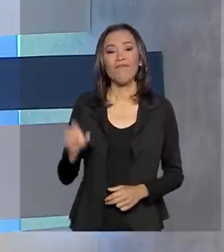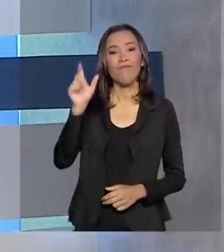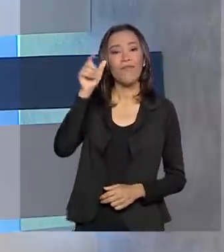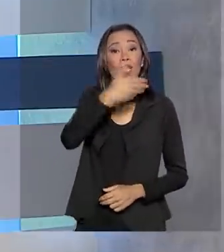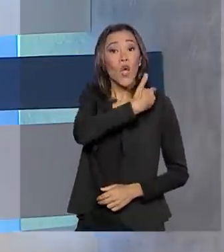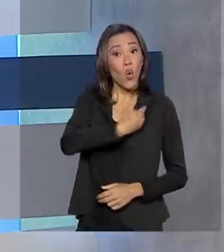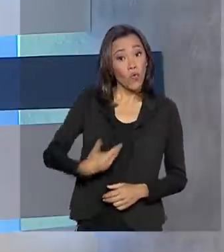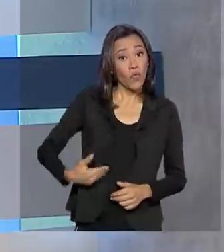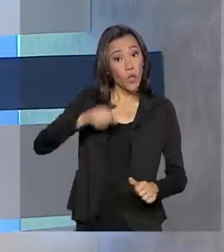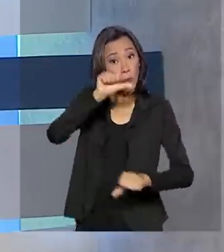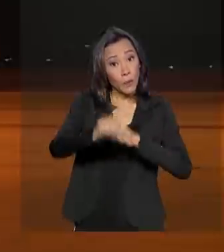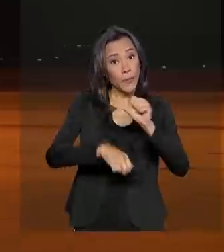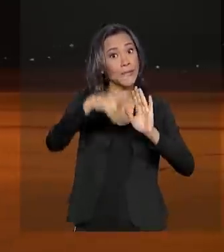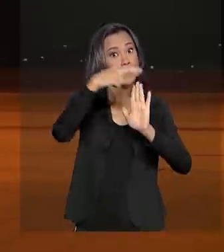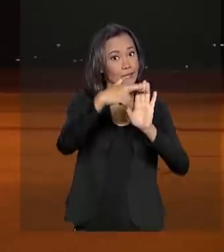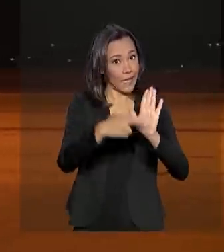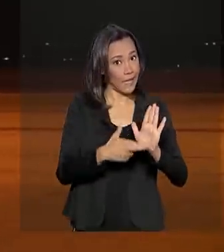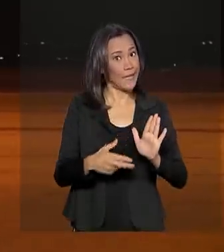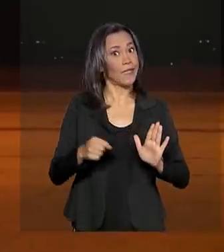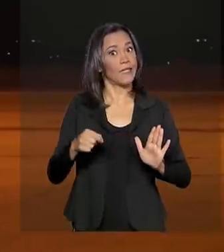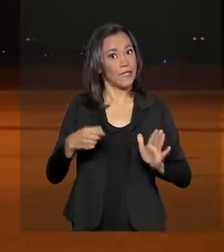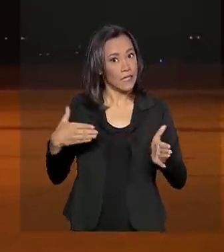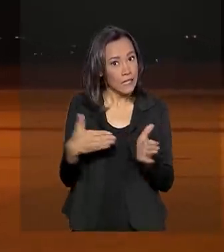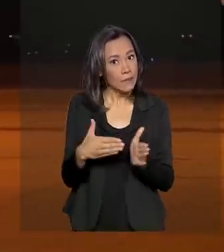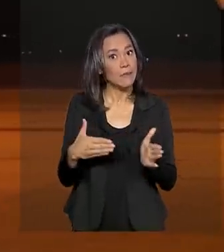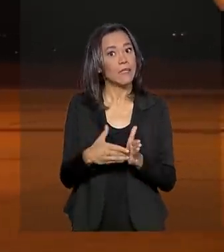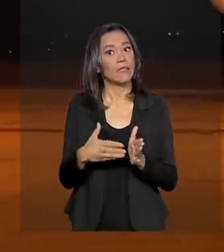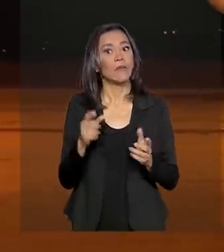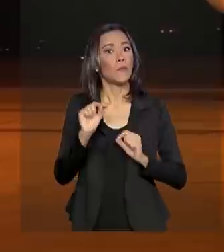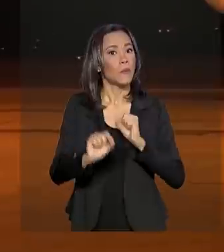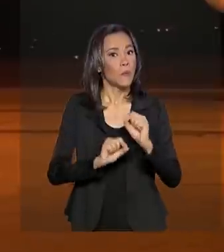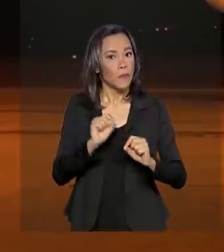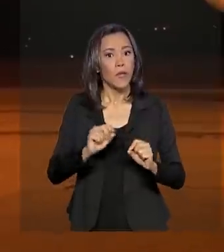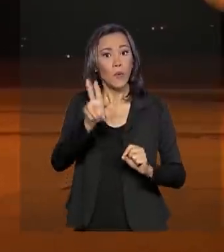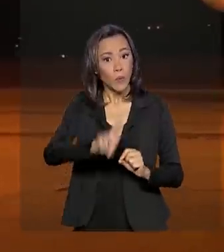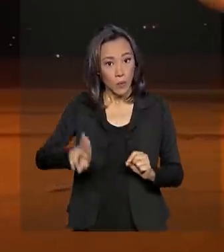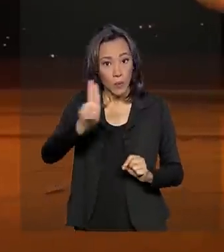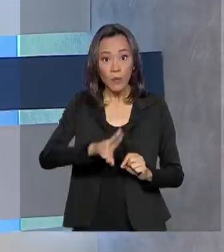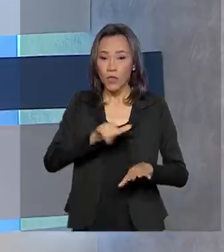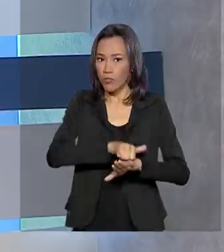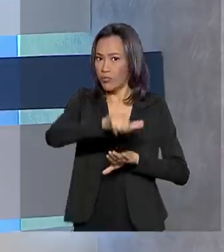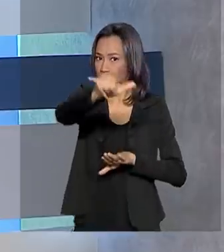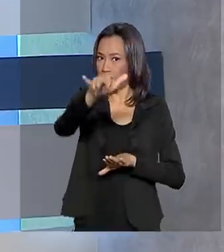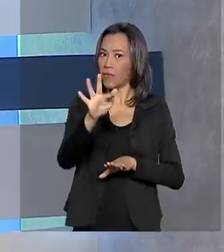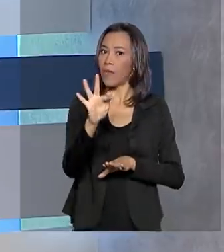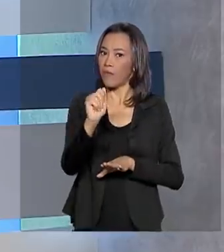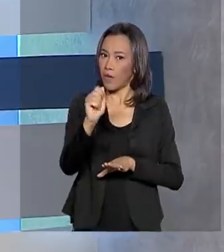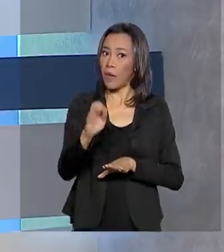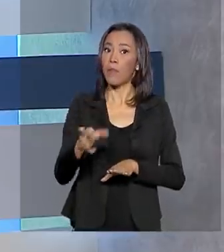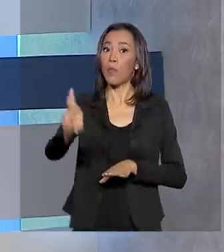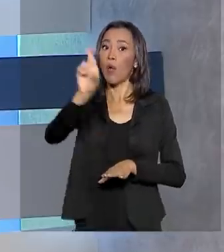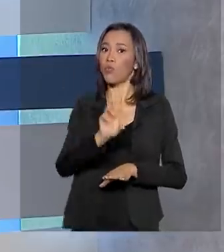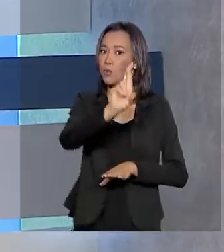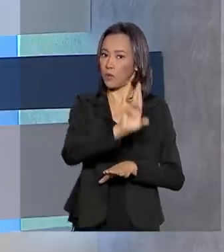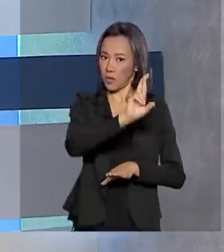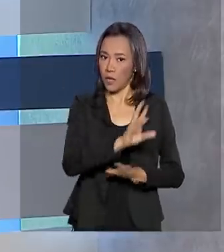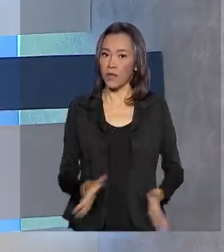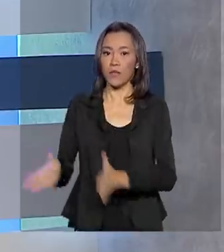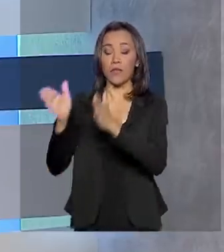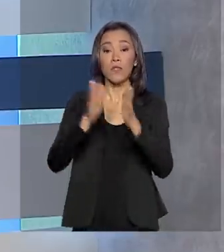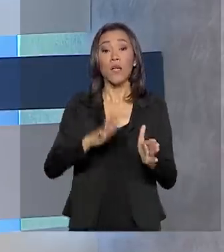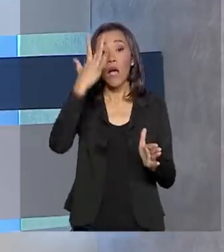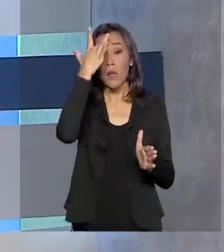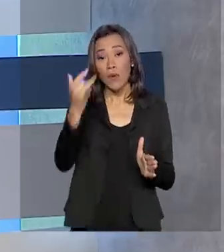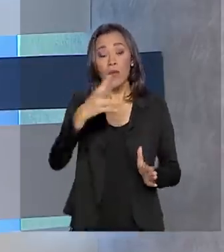Governo muda regras e restringe uso de aviões da FAB por autoridades. Presidente Jair Bolsonaro viaja